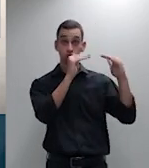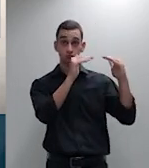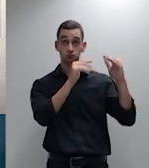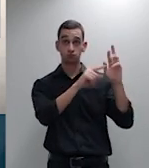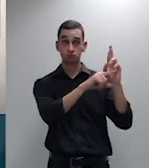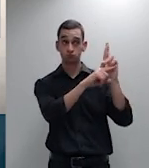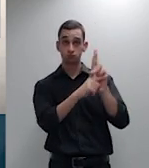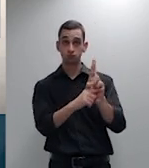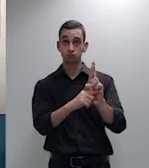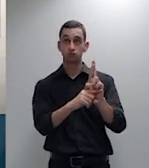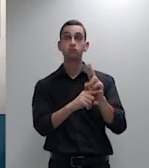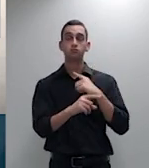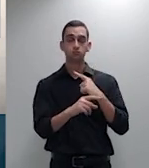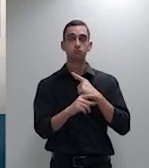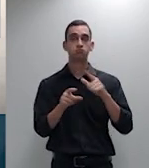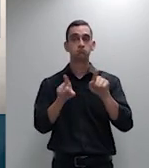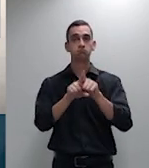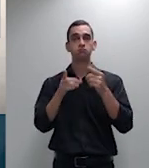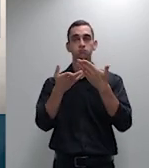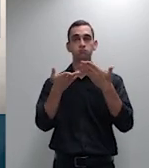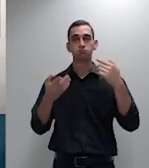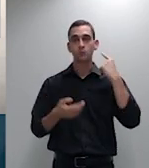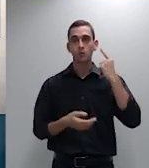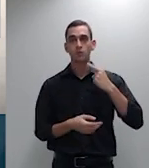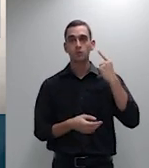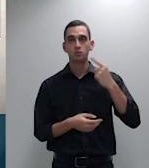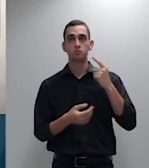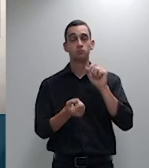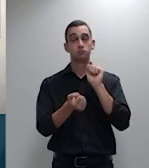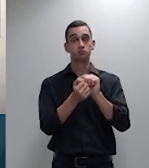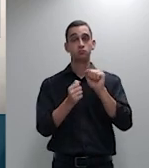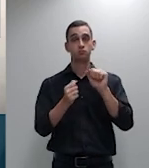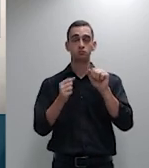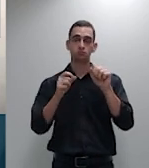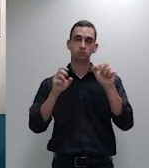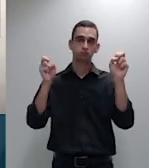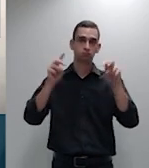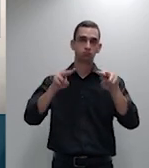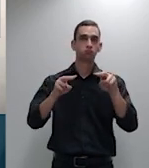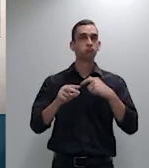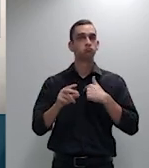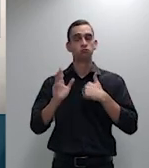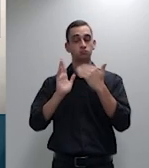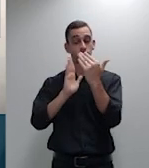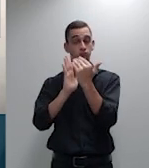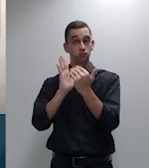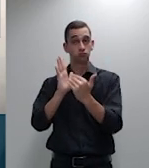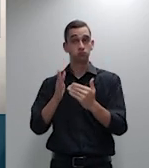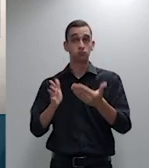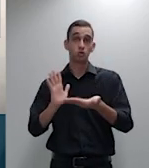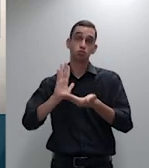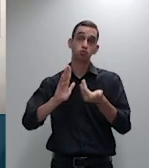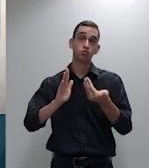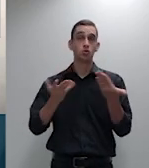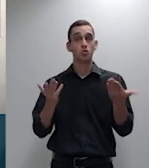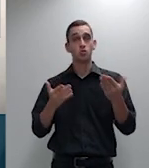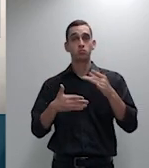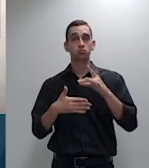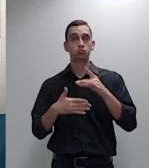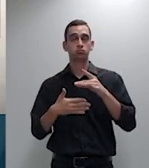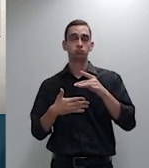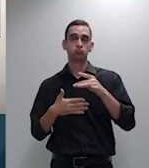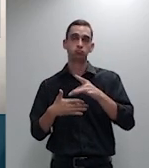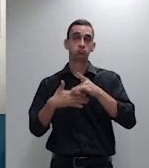advogados que nos assistem. Eu também não tenho nenhum destaque, eu não adianto, estou de acordo com a